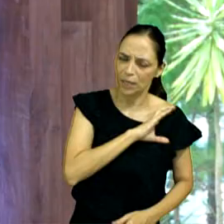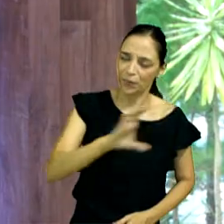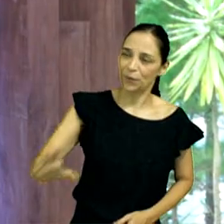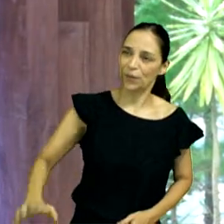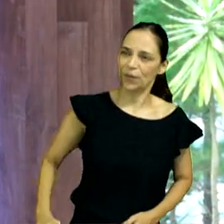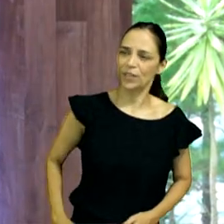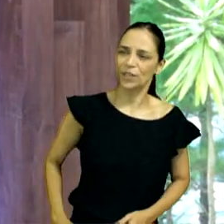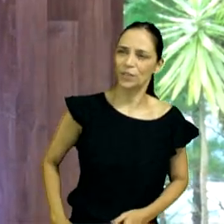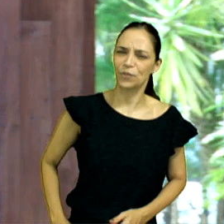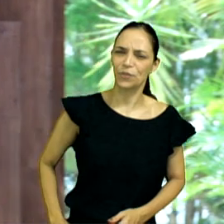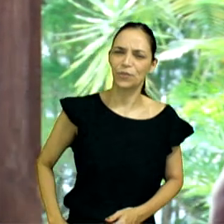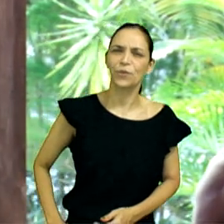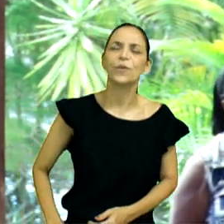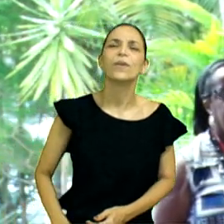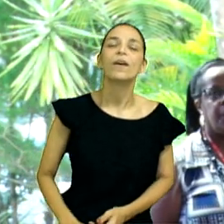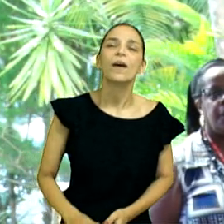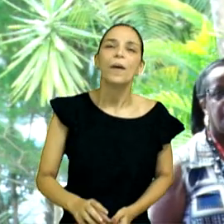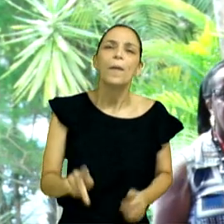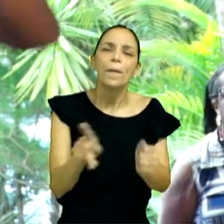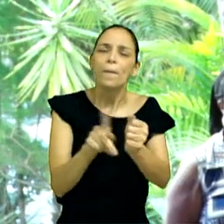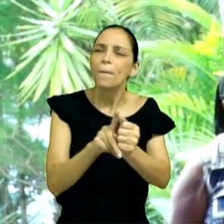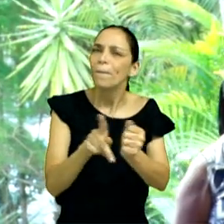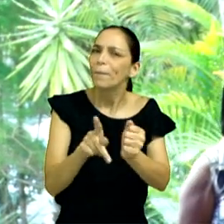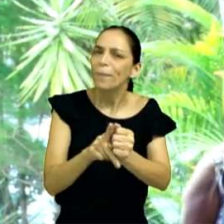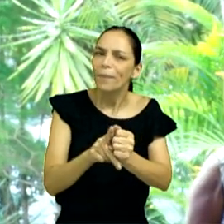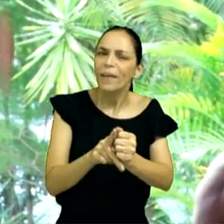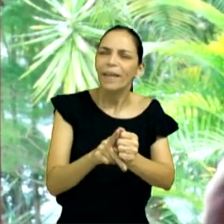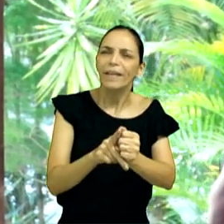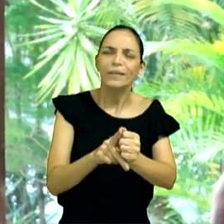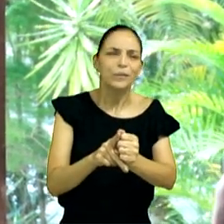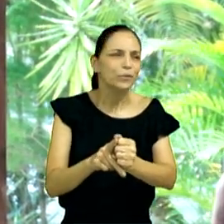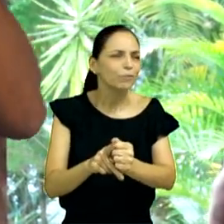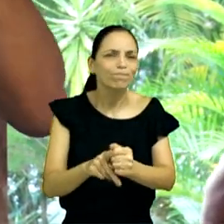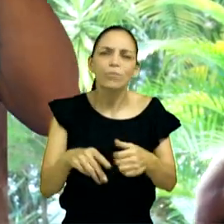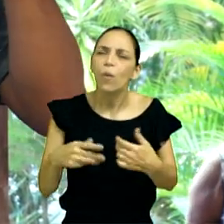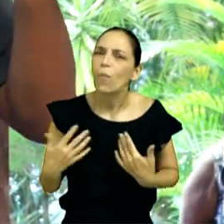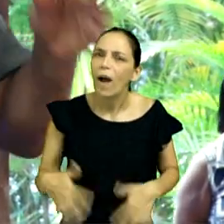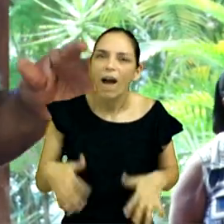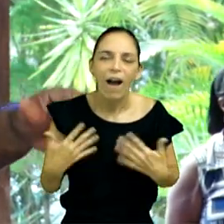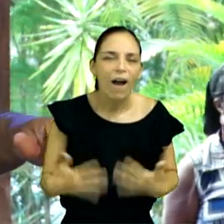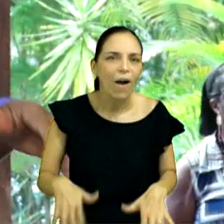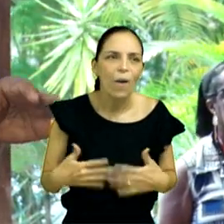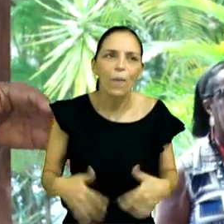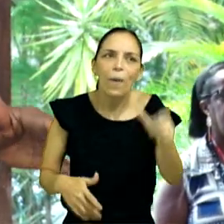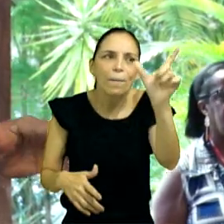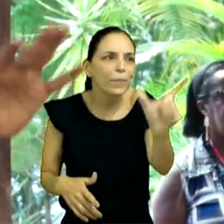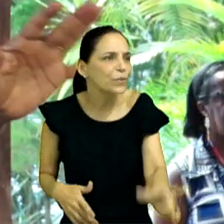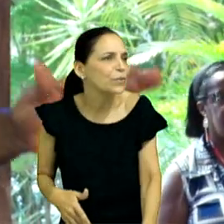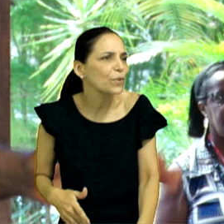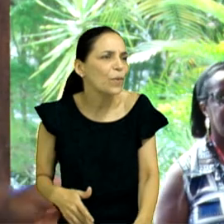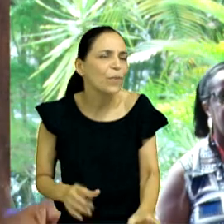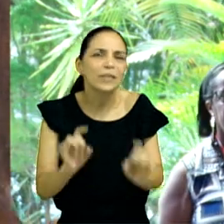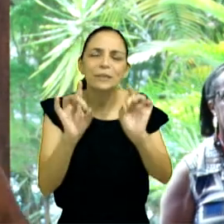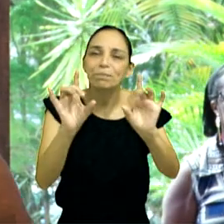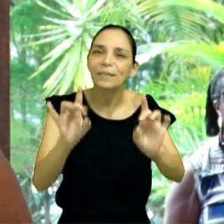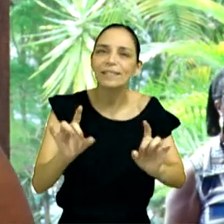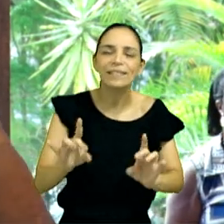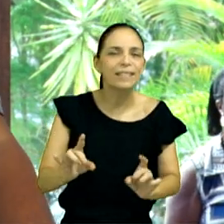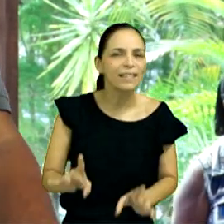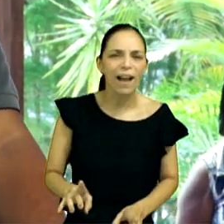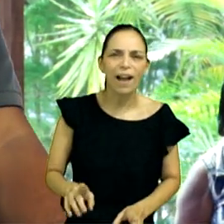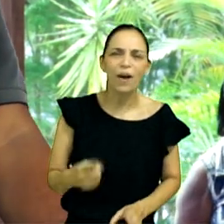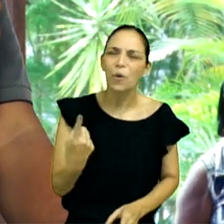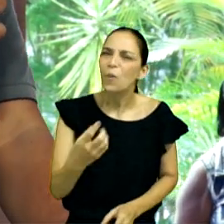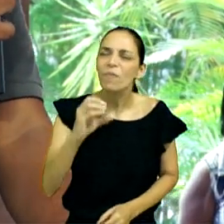impossível, Pedro era um cara, dez, nove, oito, sete, não sei que nota era não, viu,